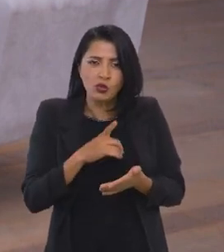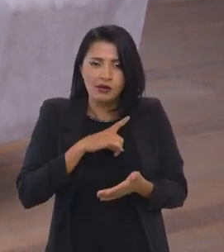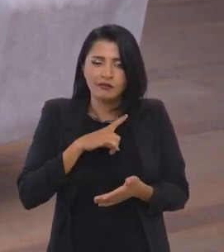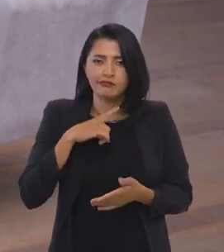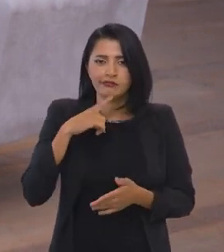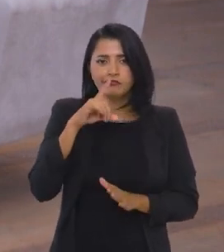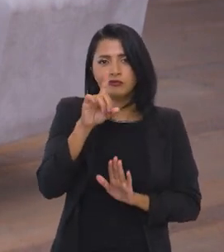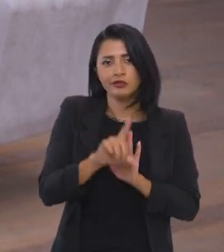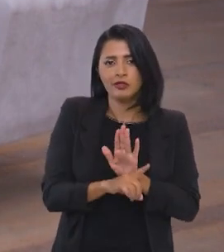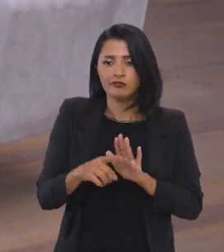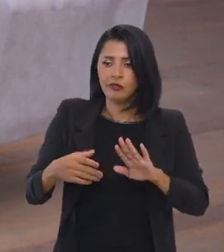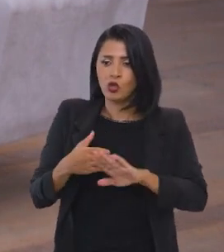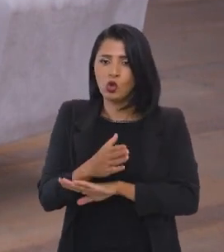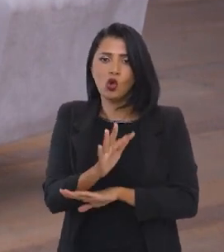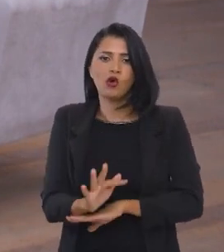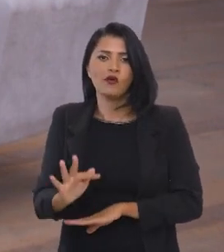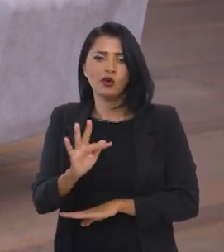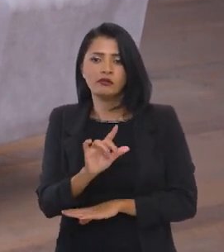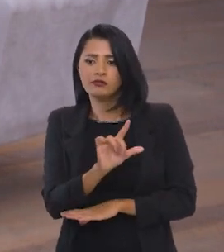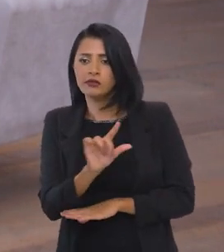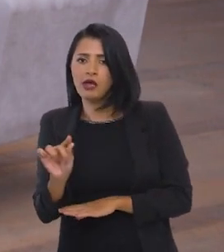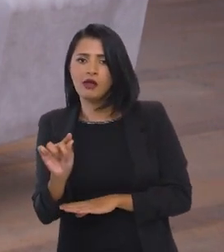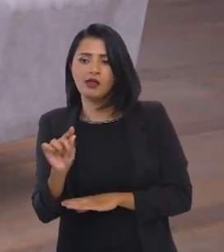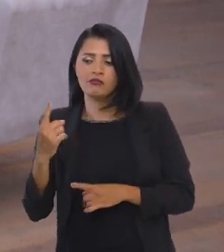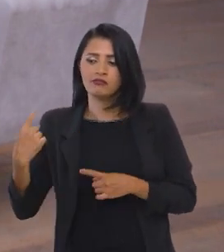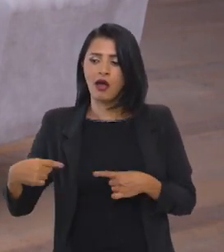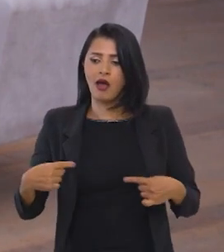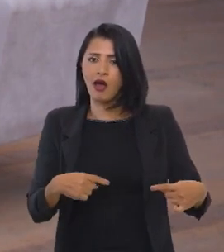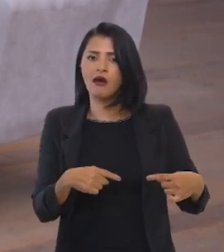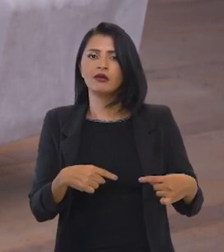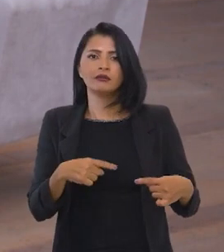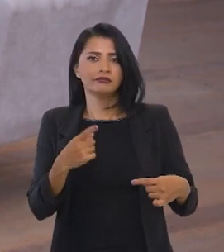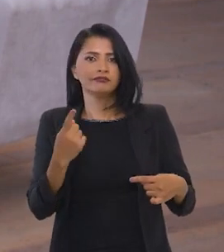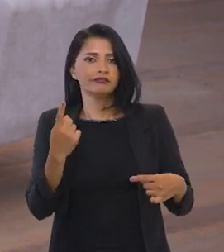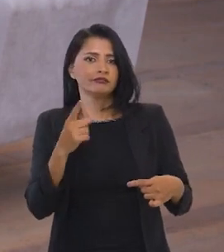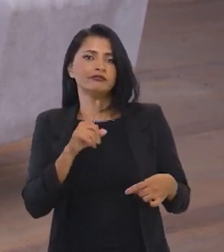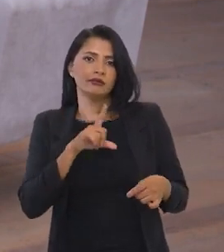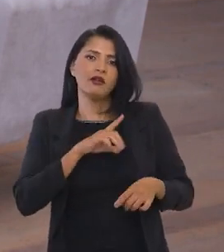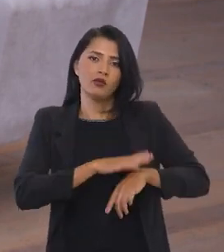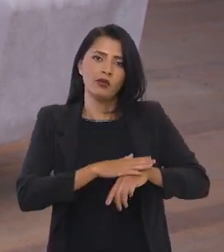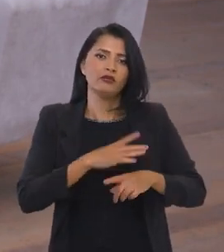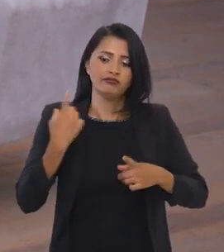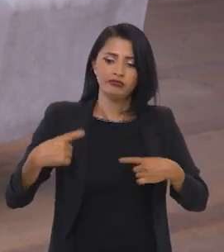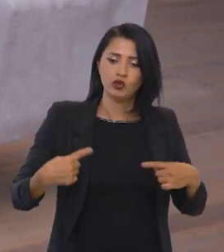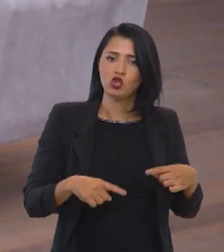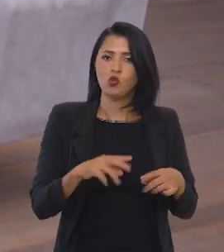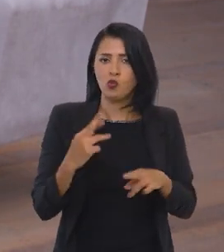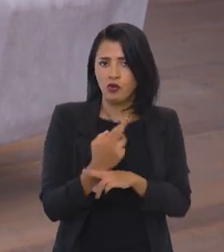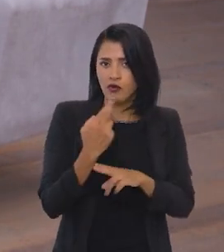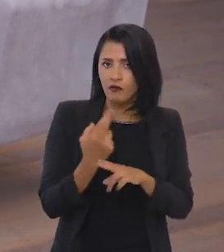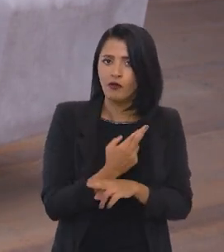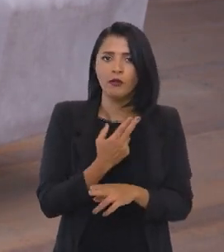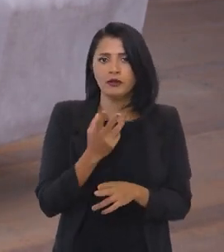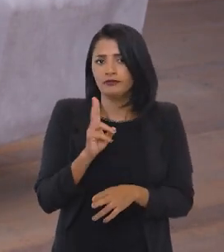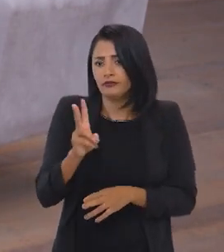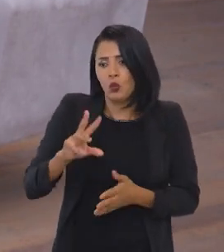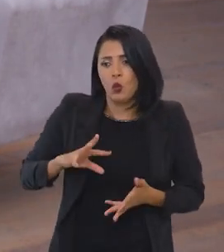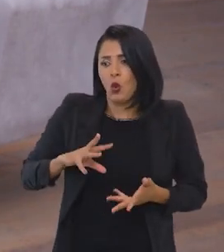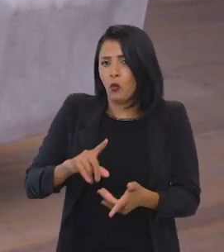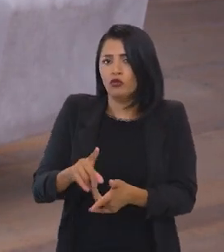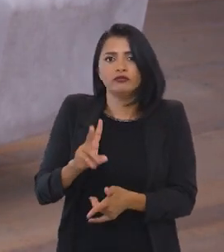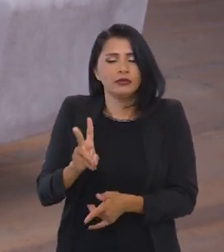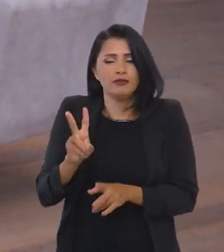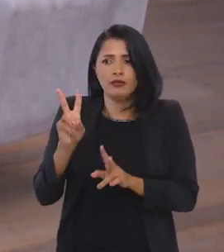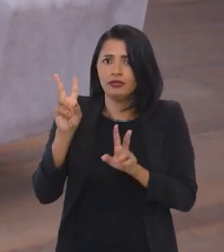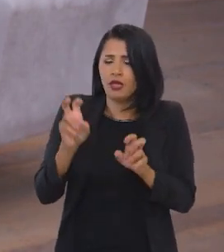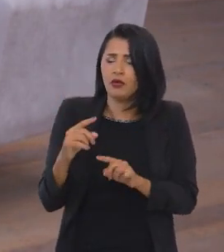estuda Direito entrou na faculdade, saiu, discutiu alguma reforma tributária. Então, desde que